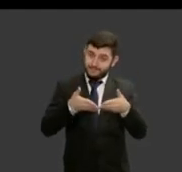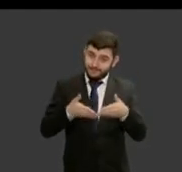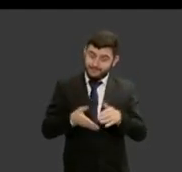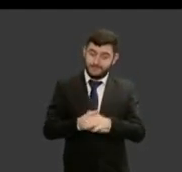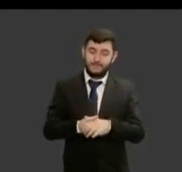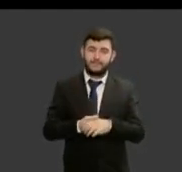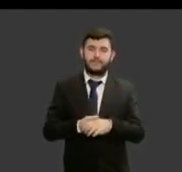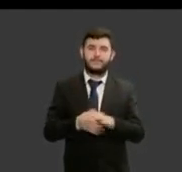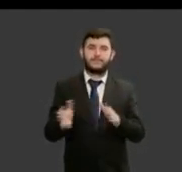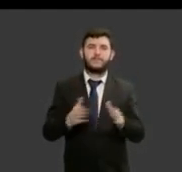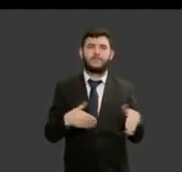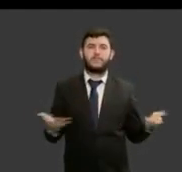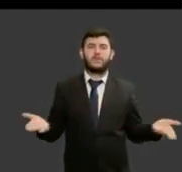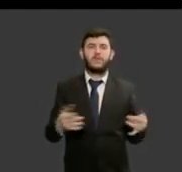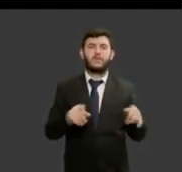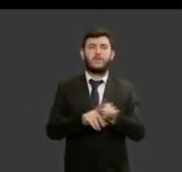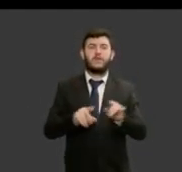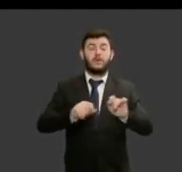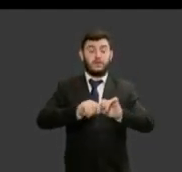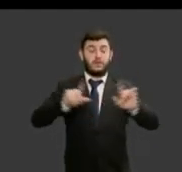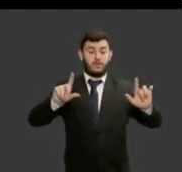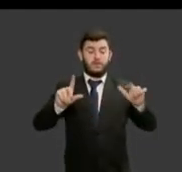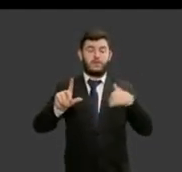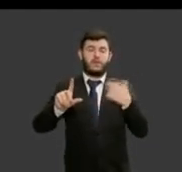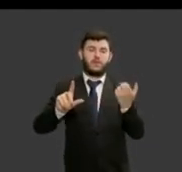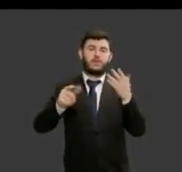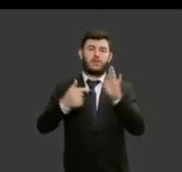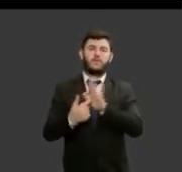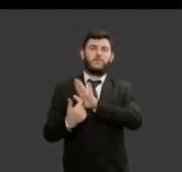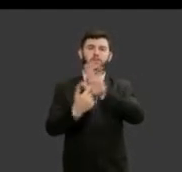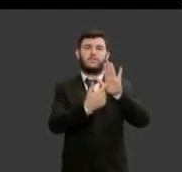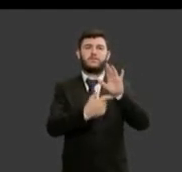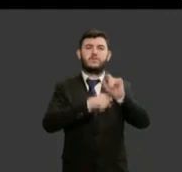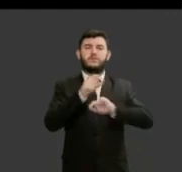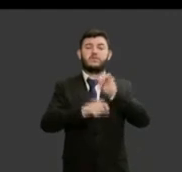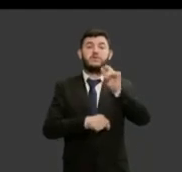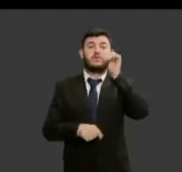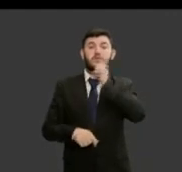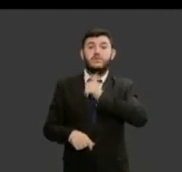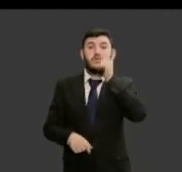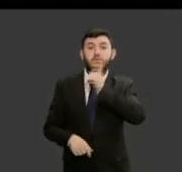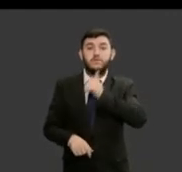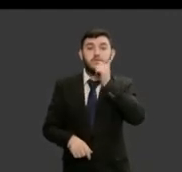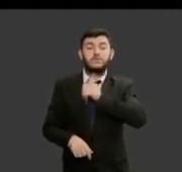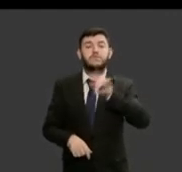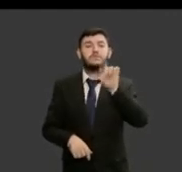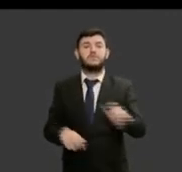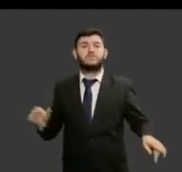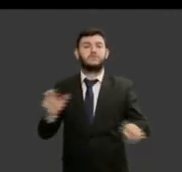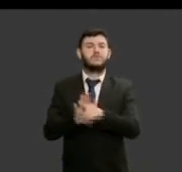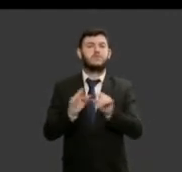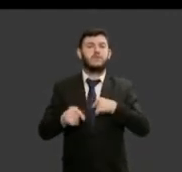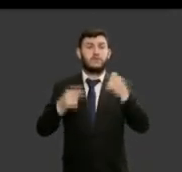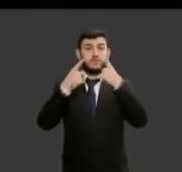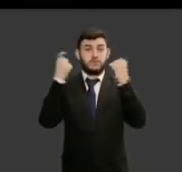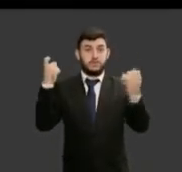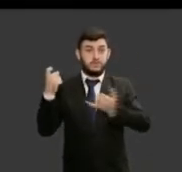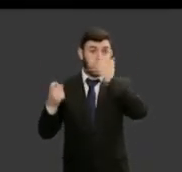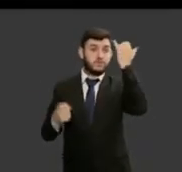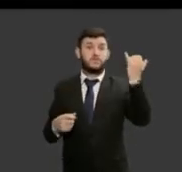nesse quadro é apenas para pontuar que as mulheres são as grandes vítimas